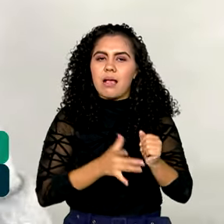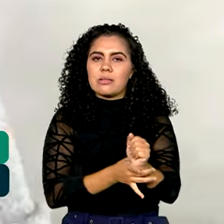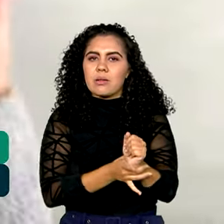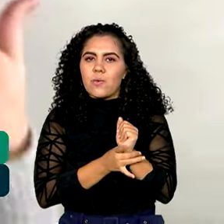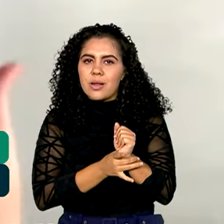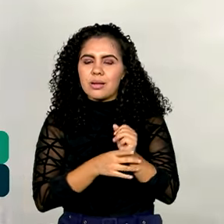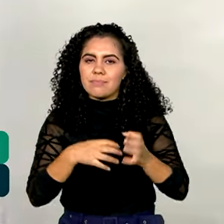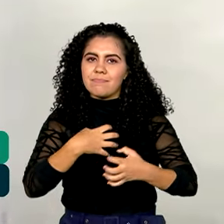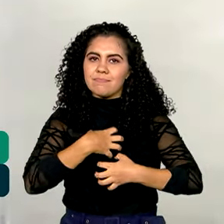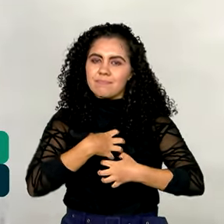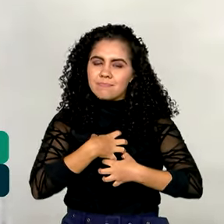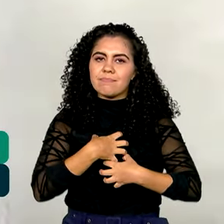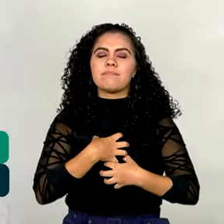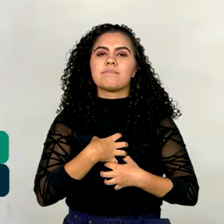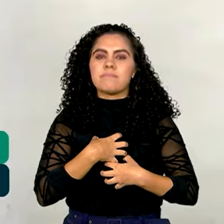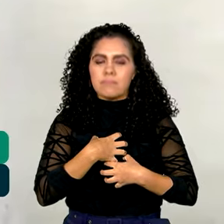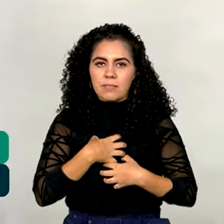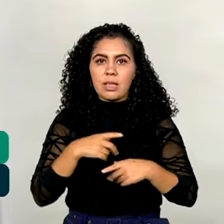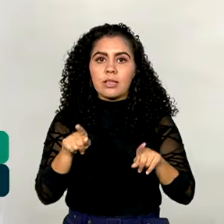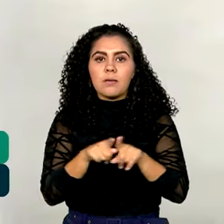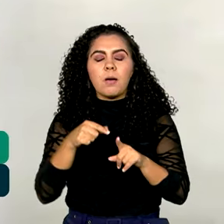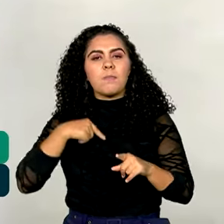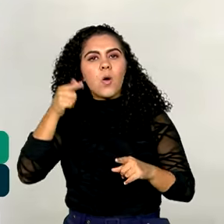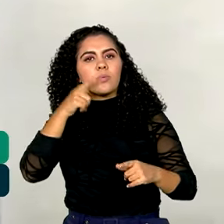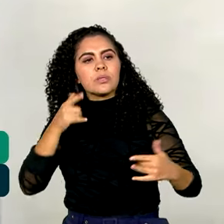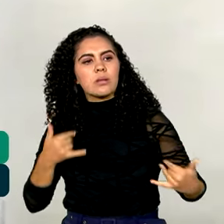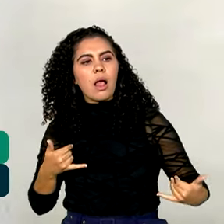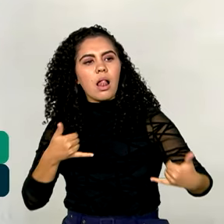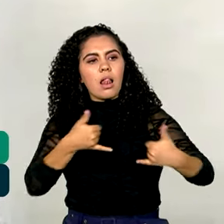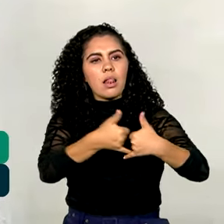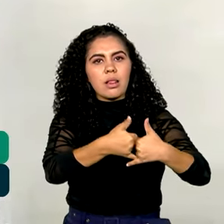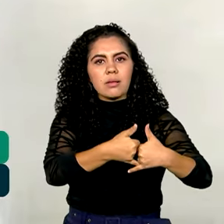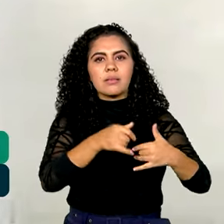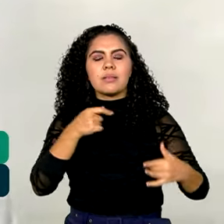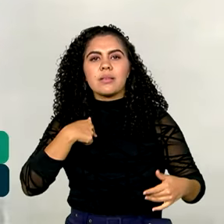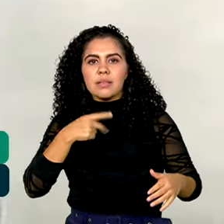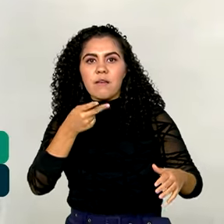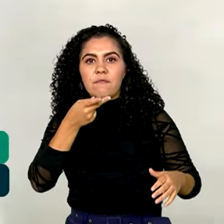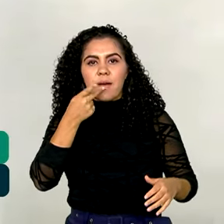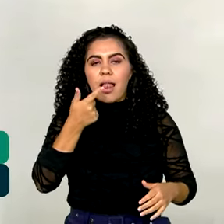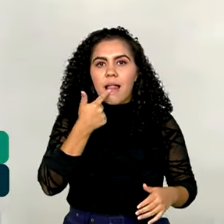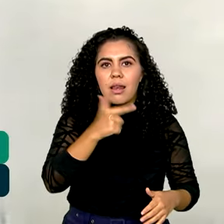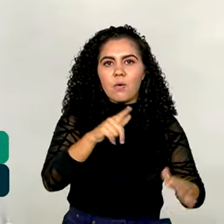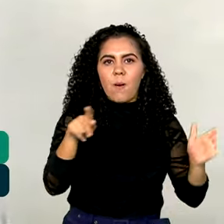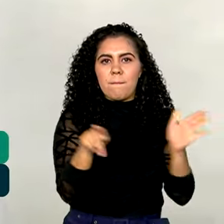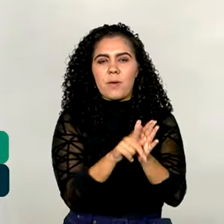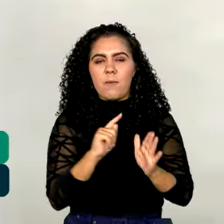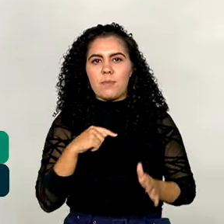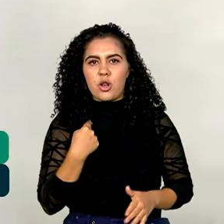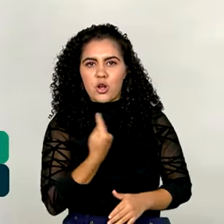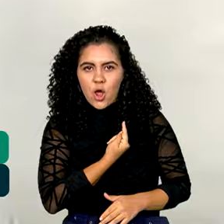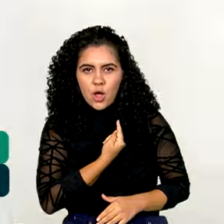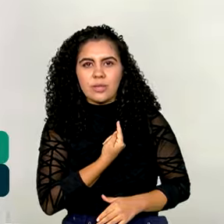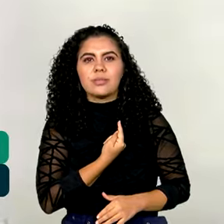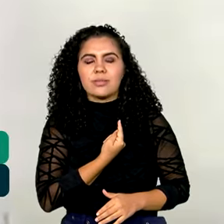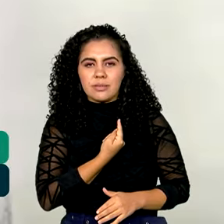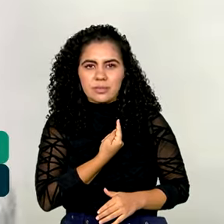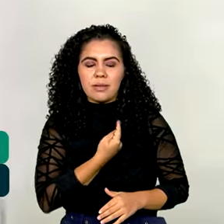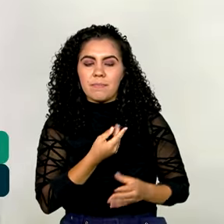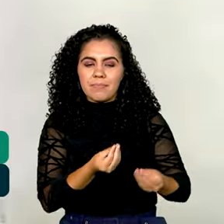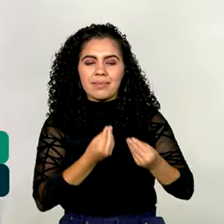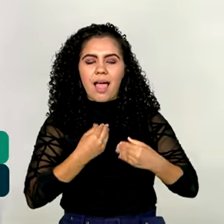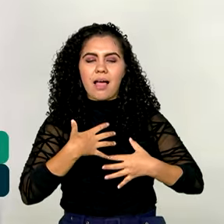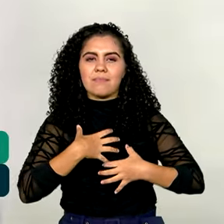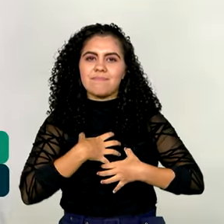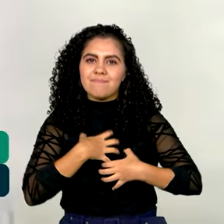Saber que a gente pode entrar em contato com alguém falando a nossa língua materna nos deixa muito mais tranquilas. E assim,